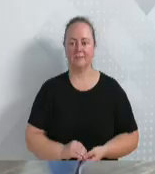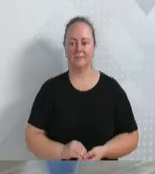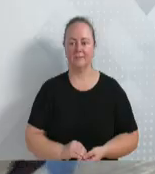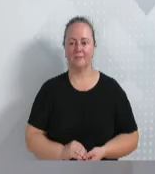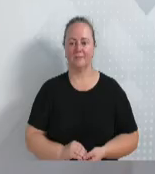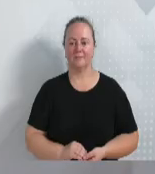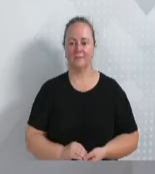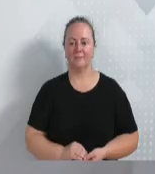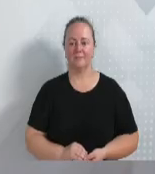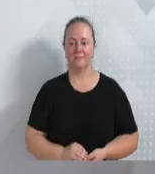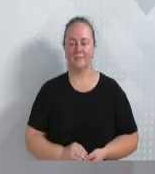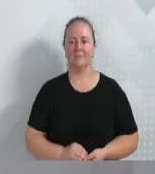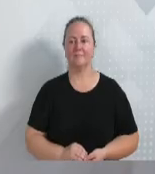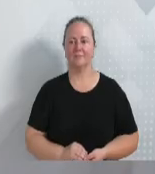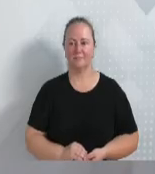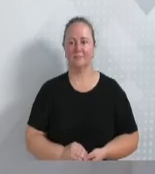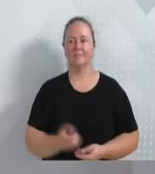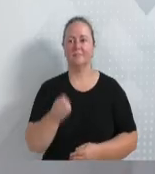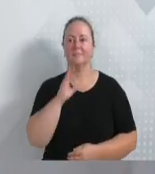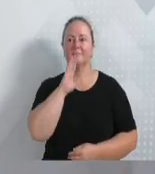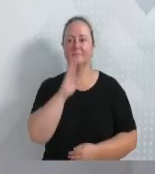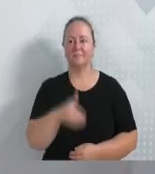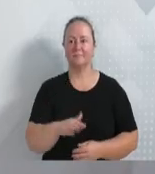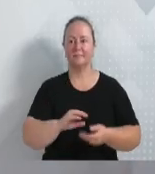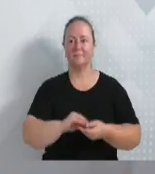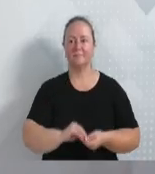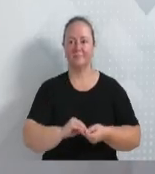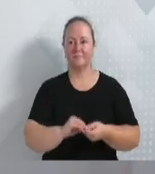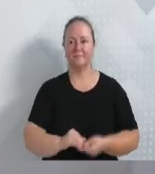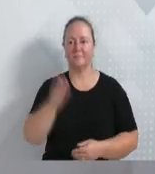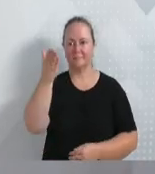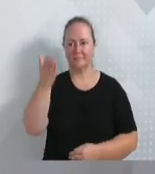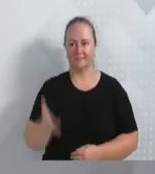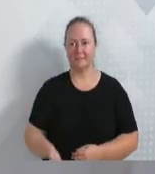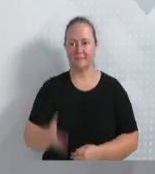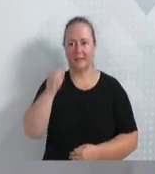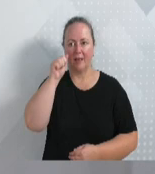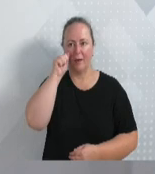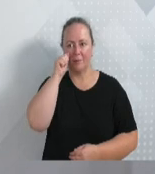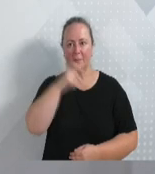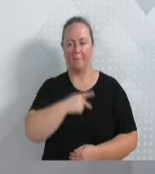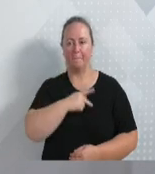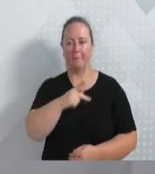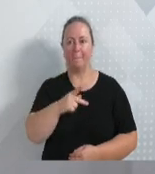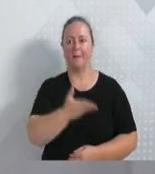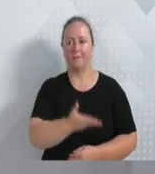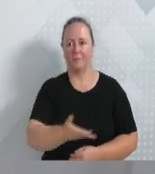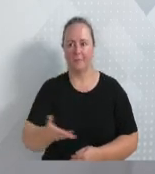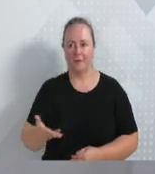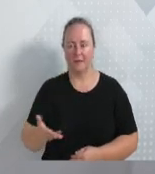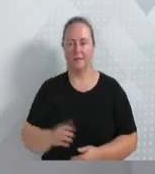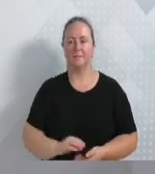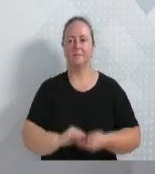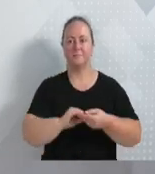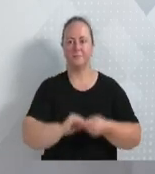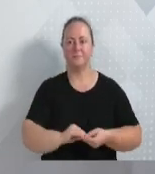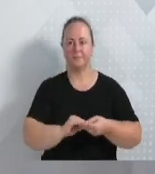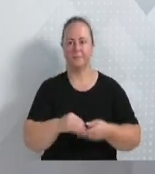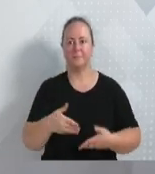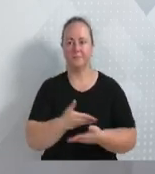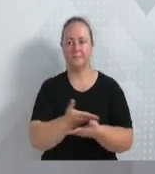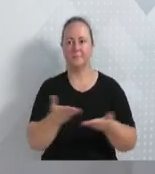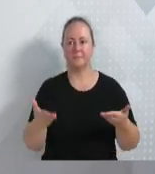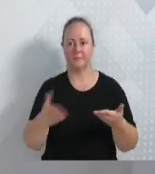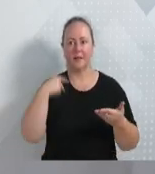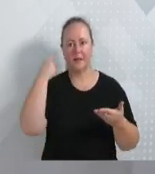Boa tarde, cumprimento a mesa diretora na pessoa do vereador Almir Vieira, presidente dessa casa, cumprimento os senhores vereadores